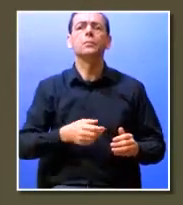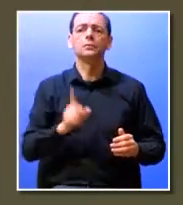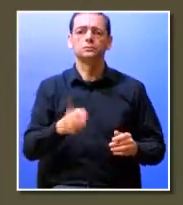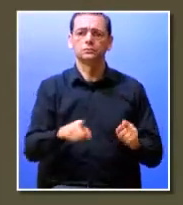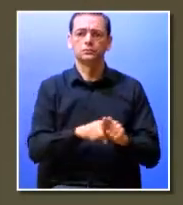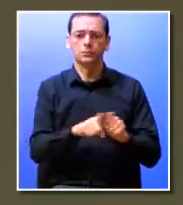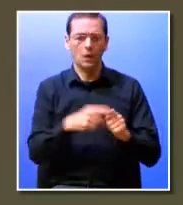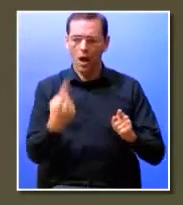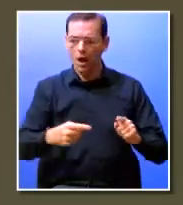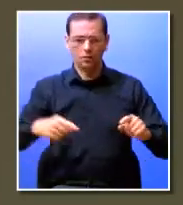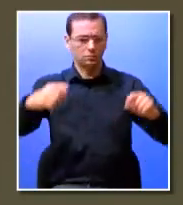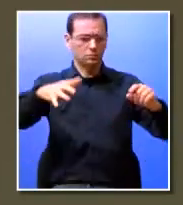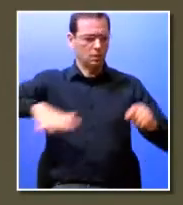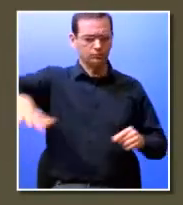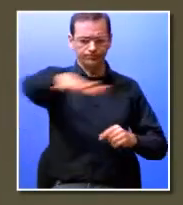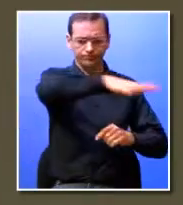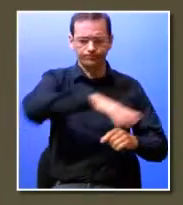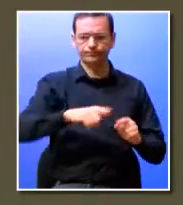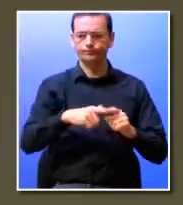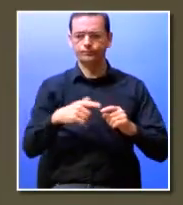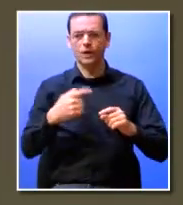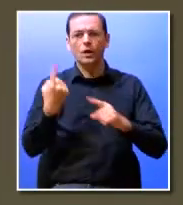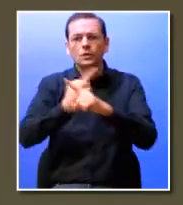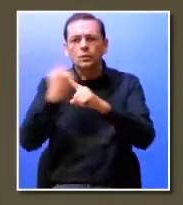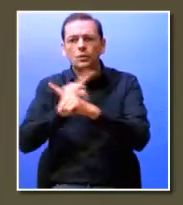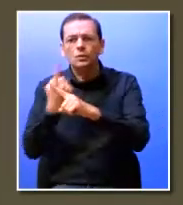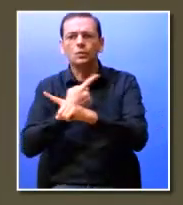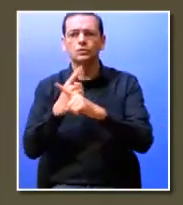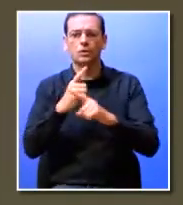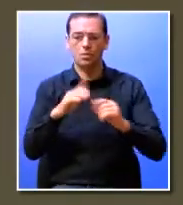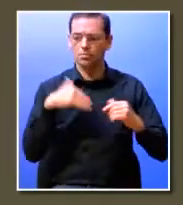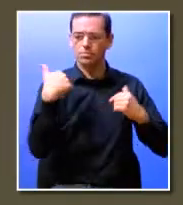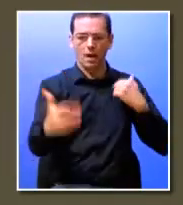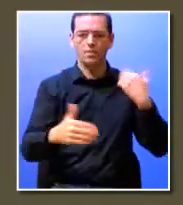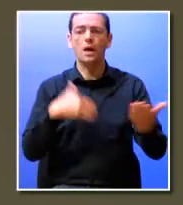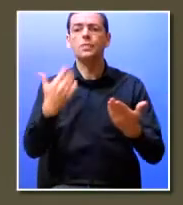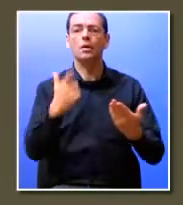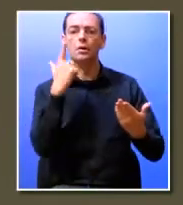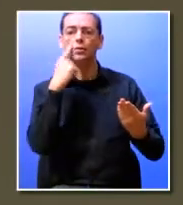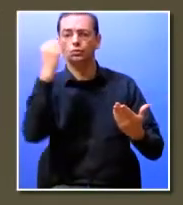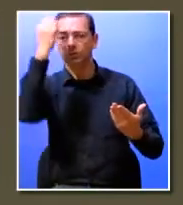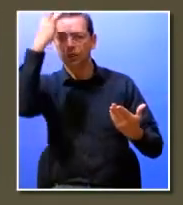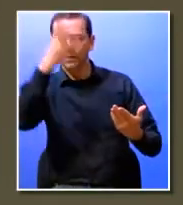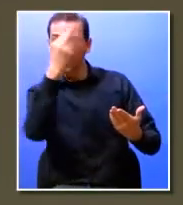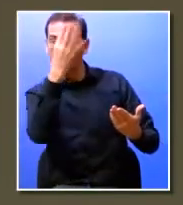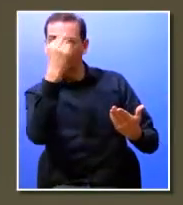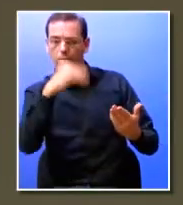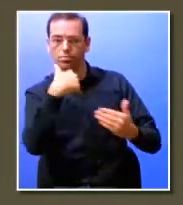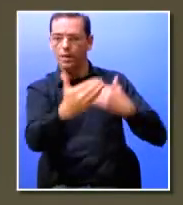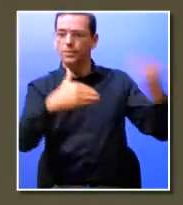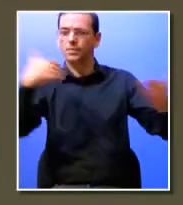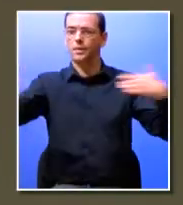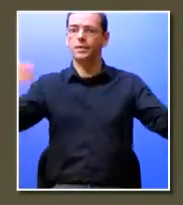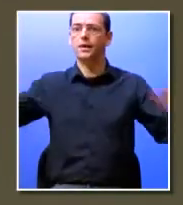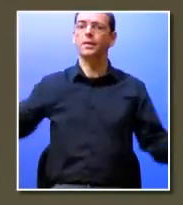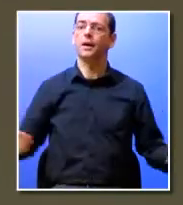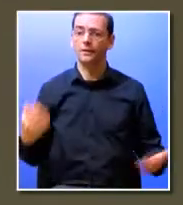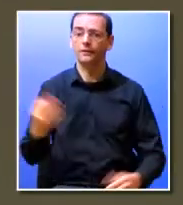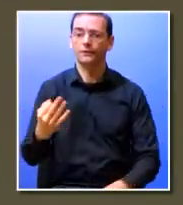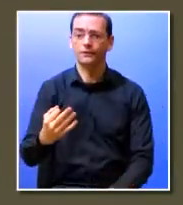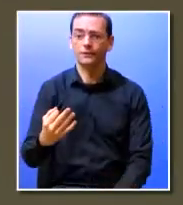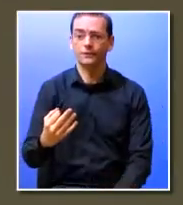espaços recursos para que de facto a aprendizagem aconteça porque não é por estarmos expostos à informação que a aprendizagem acontece infelizmente